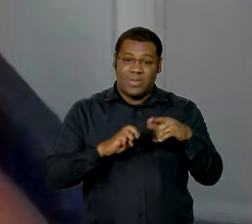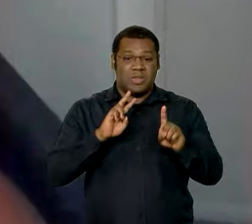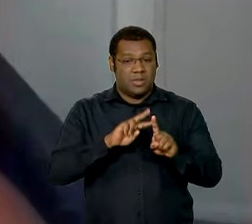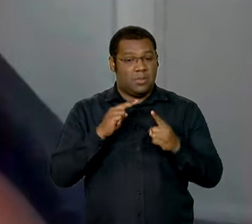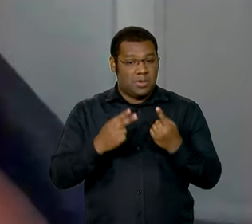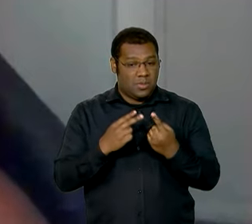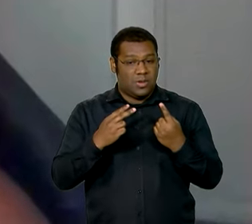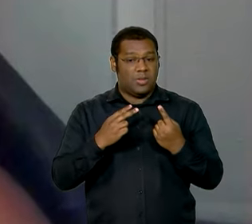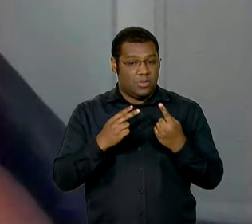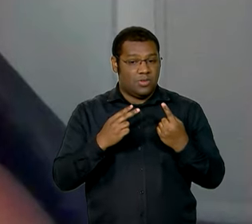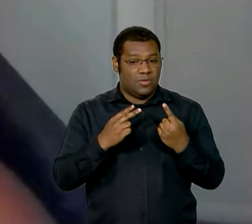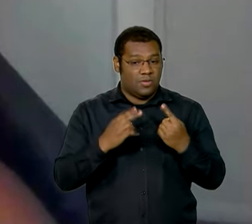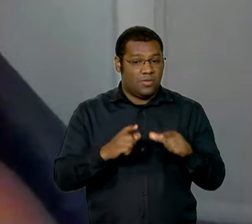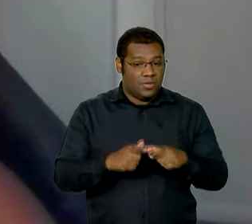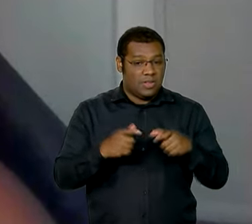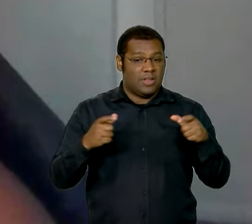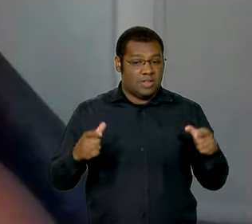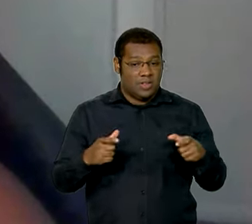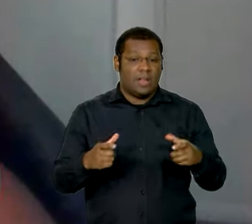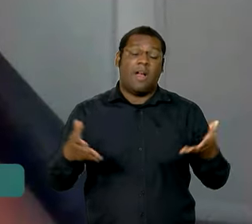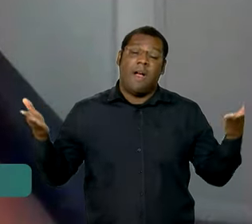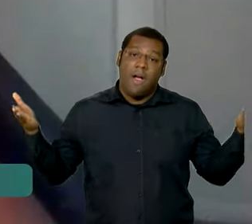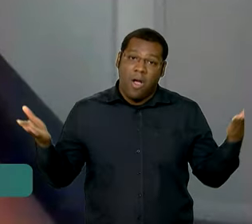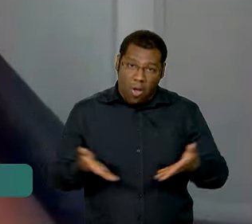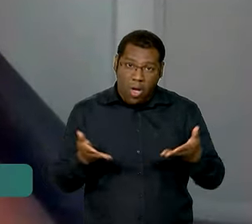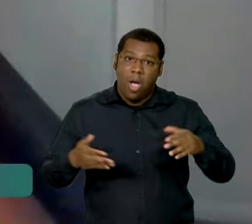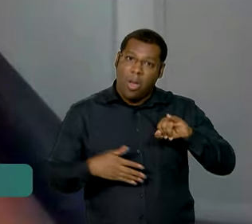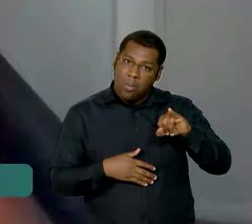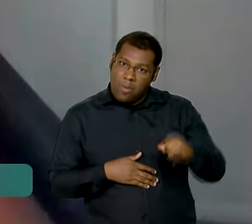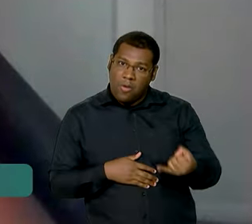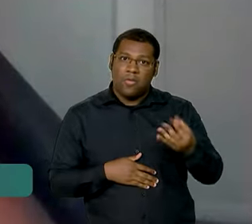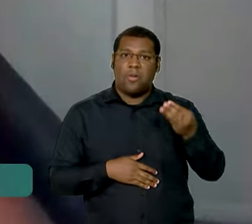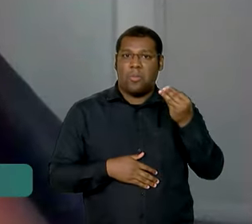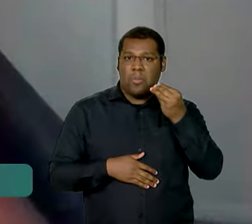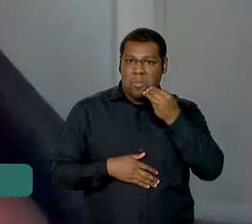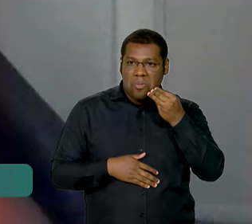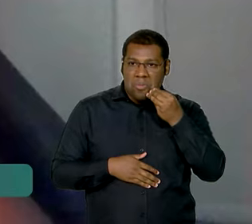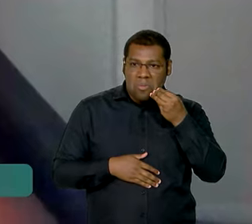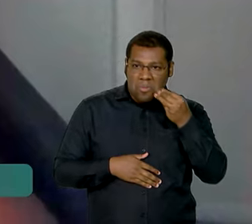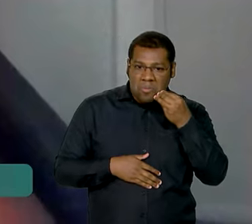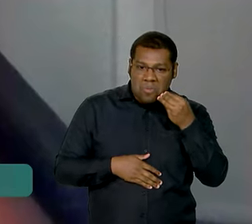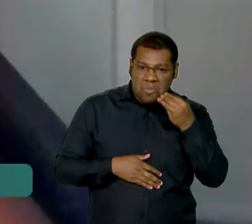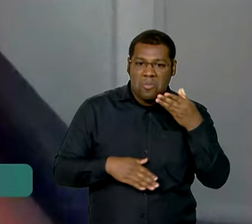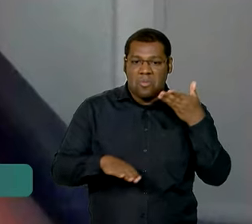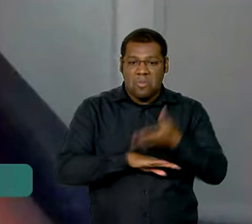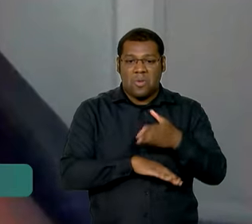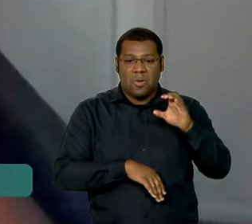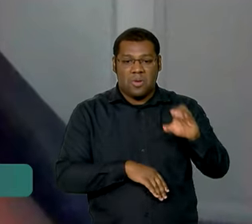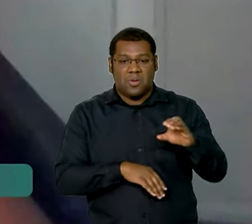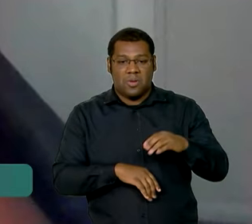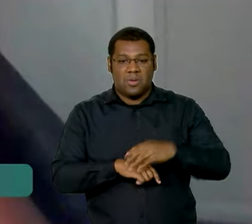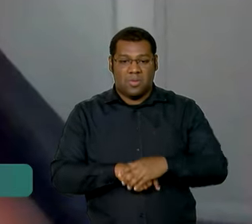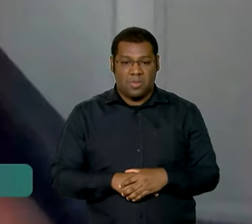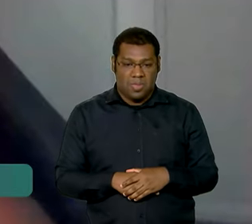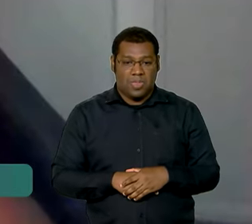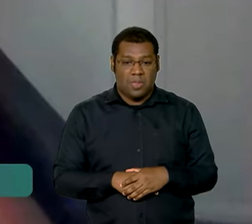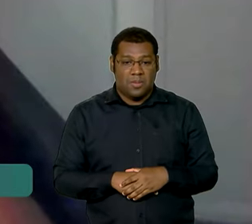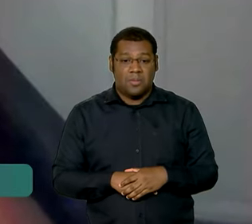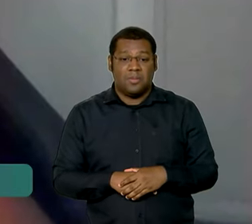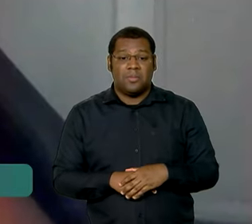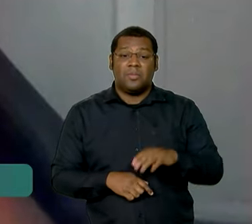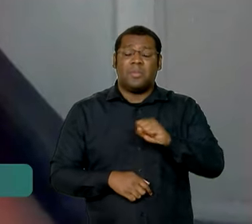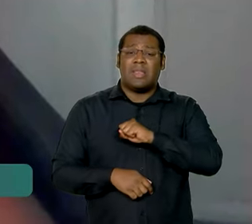chegar esse momento. Esse momento de entender, está tudo bom, está tudo ótimo, mas e se não surgir esse cliente que eu estou